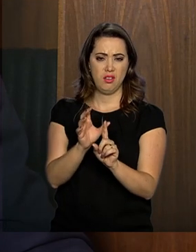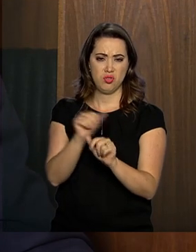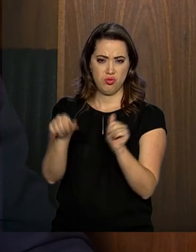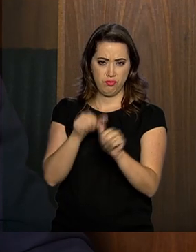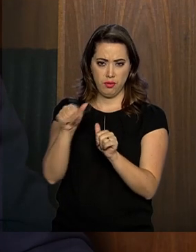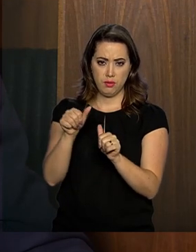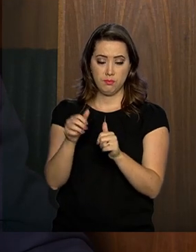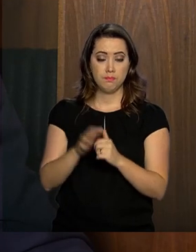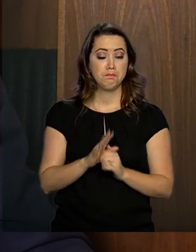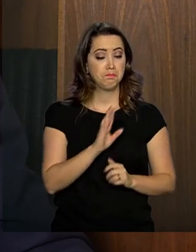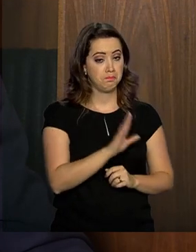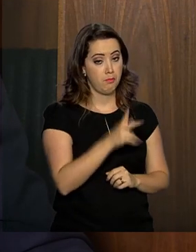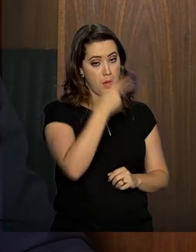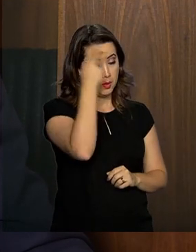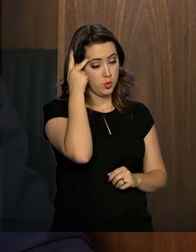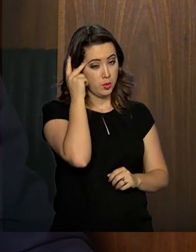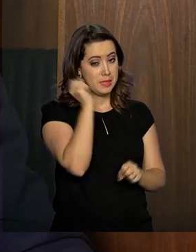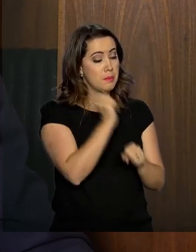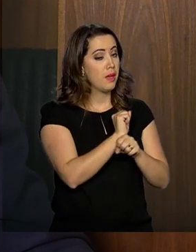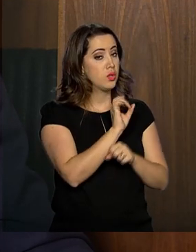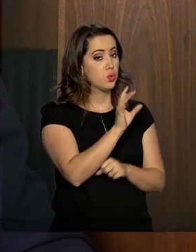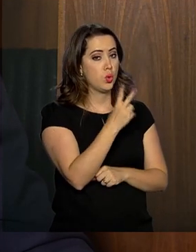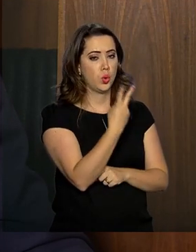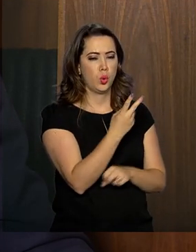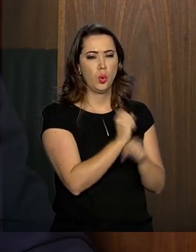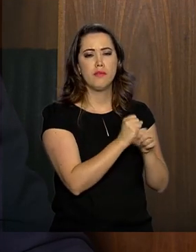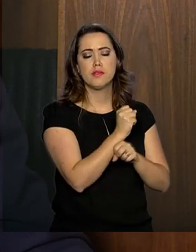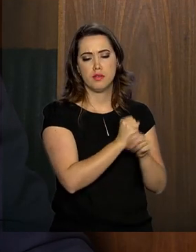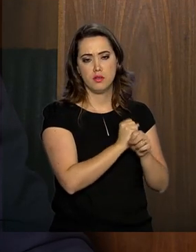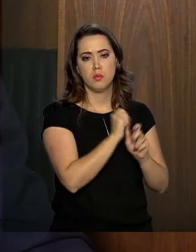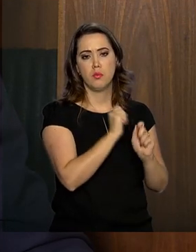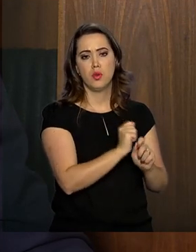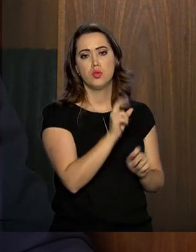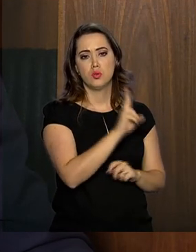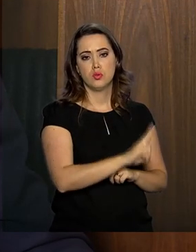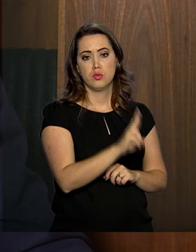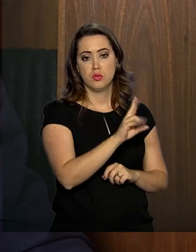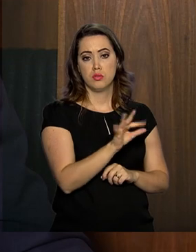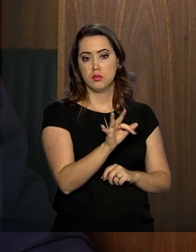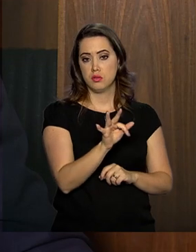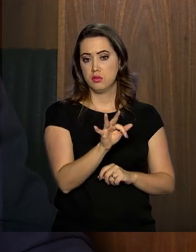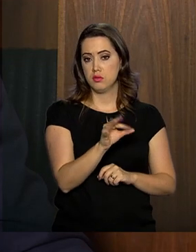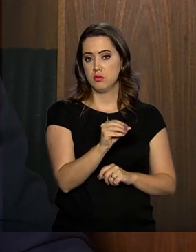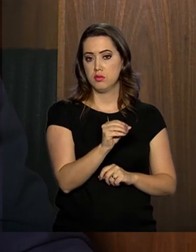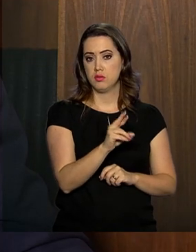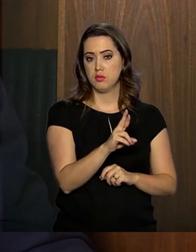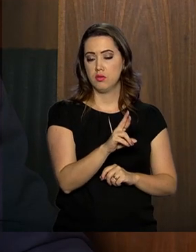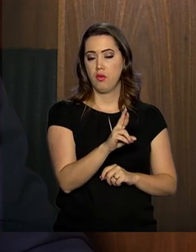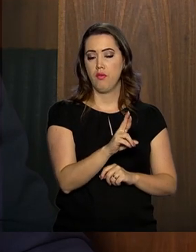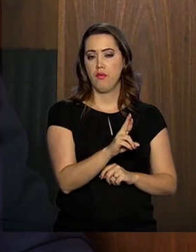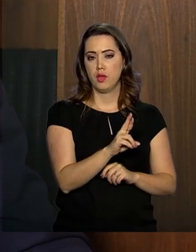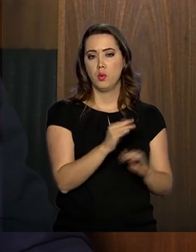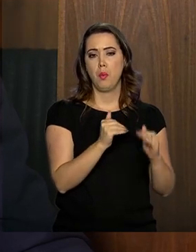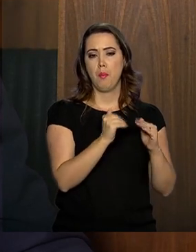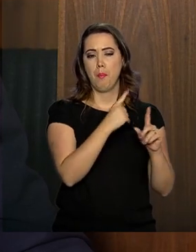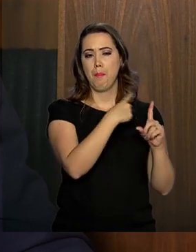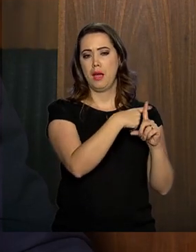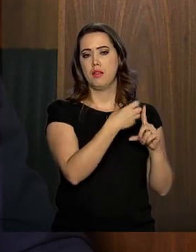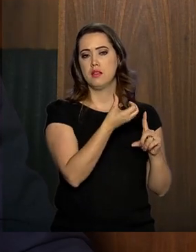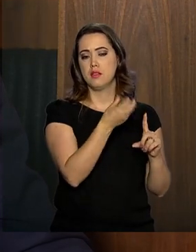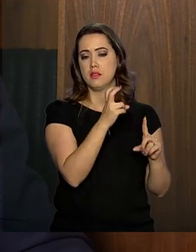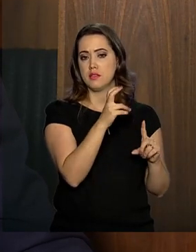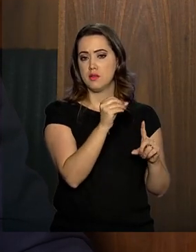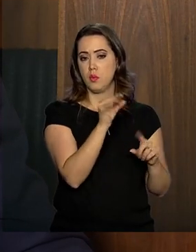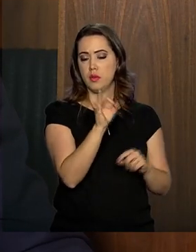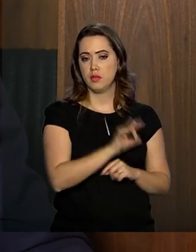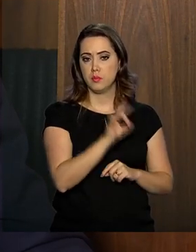regra de conseguir elegibilidade terá a possibilidade de utilizar o fator previdenciário mais um pedágio de 50%, que são aqueles que